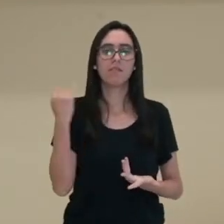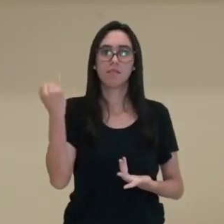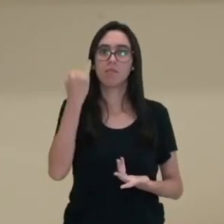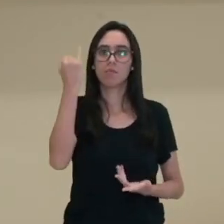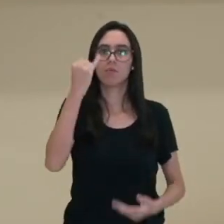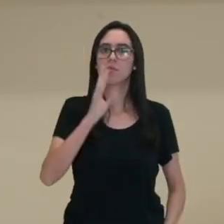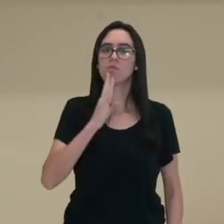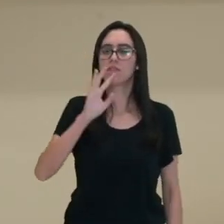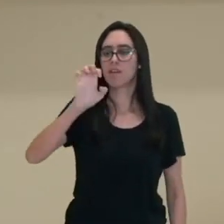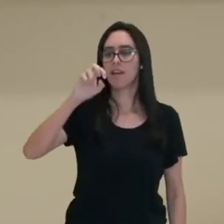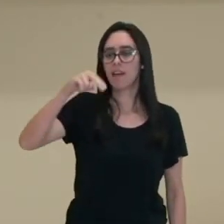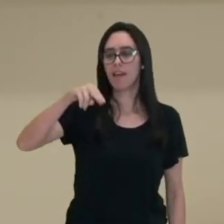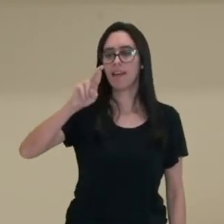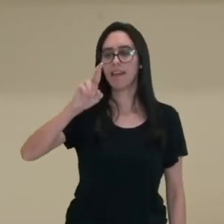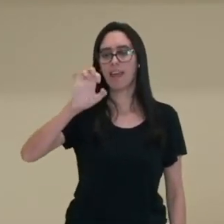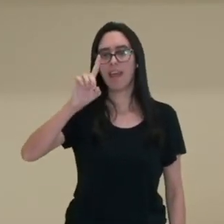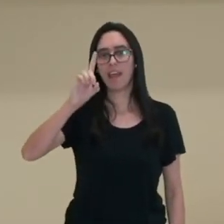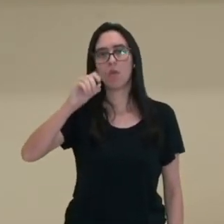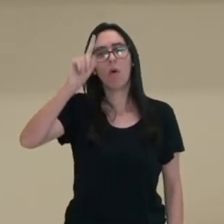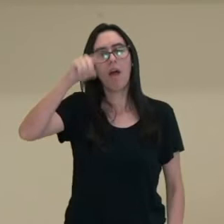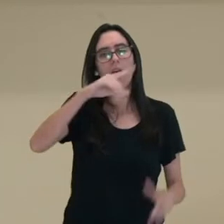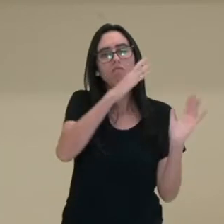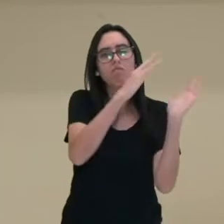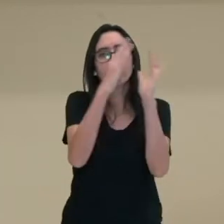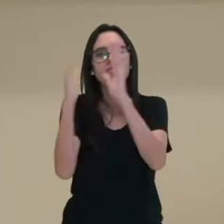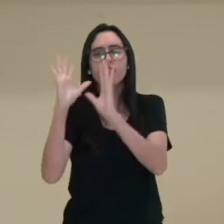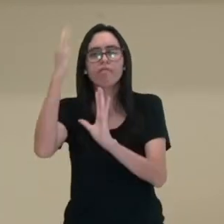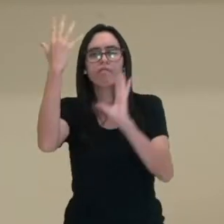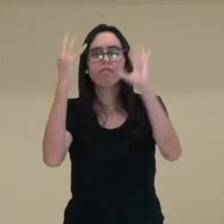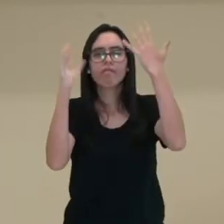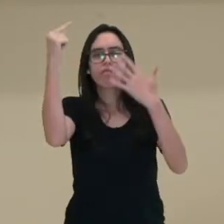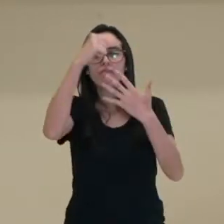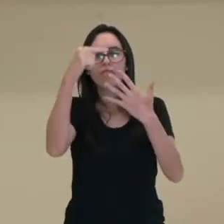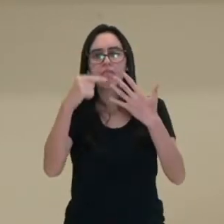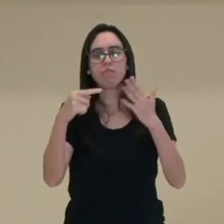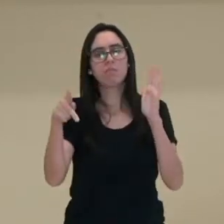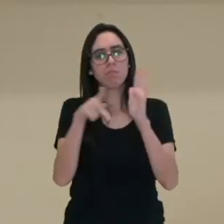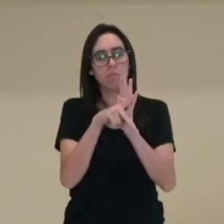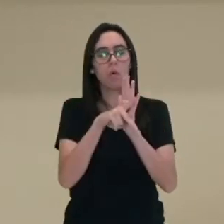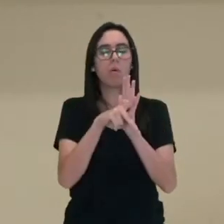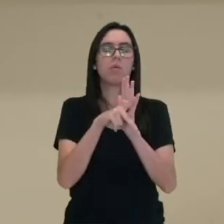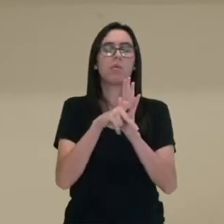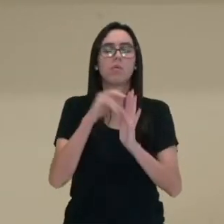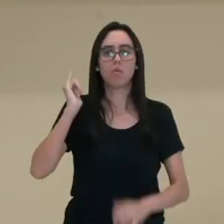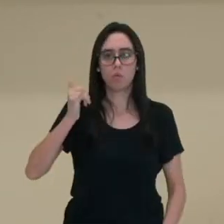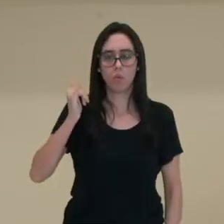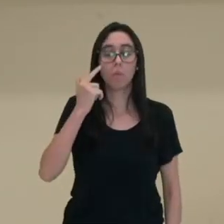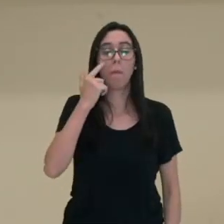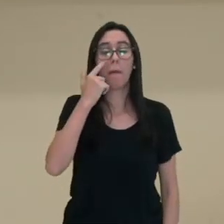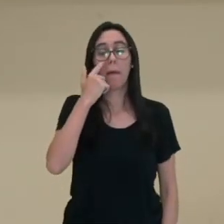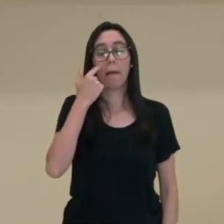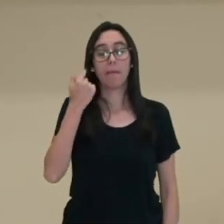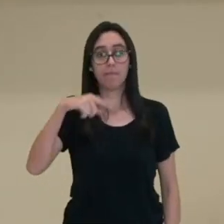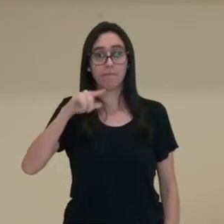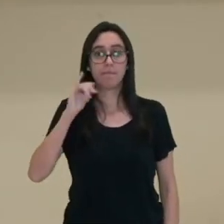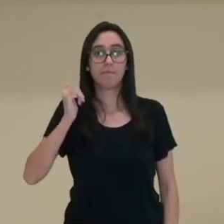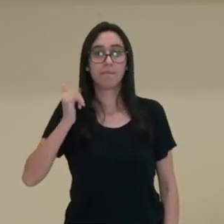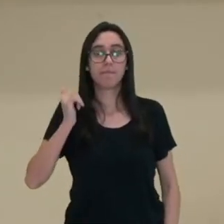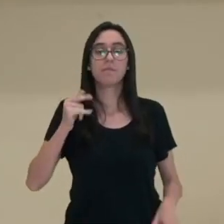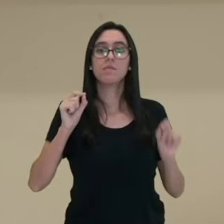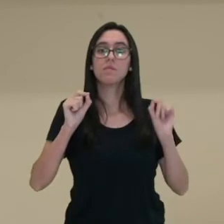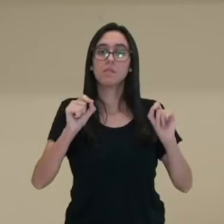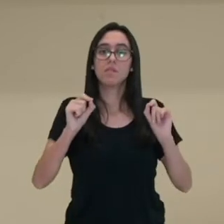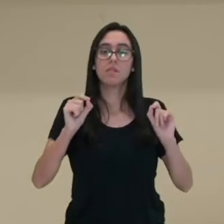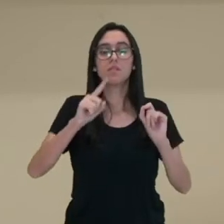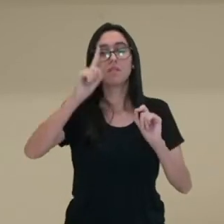vocês sabem, se refere à sucessão de acontecimentos dentro de uma trama narrativa, né? Esses acontecimentos, eles ocorrem dentro de um